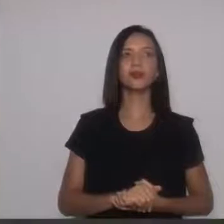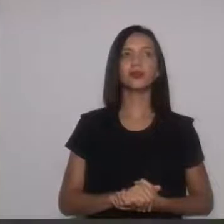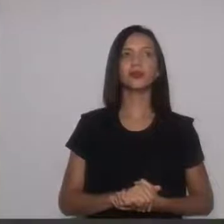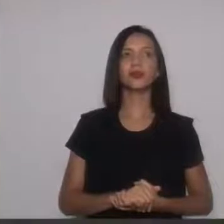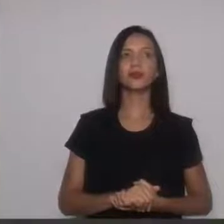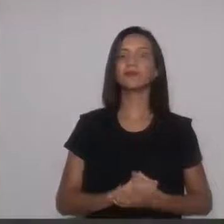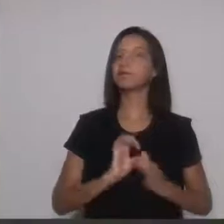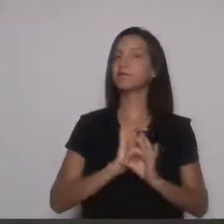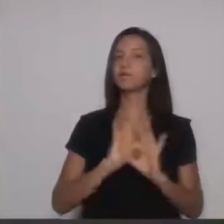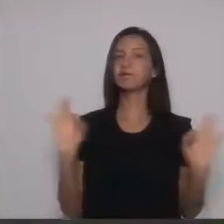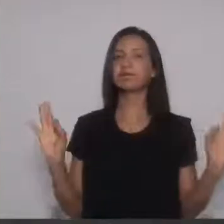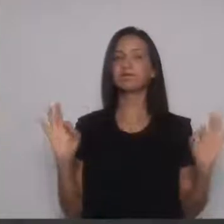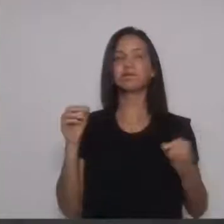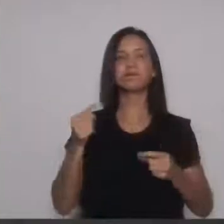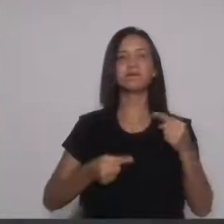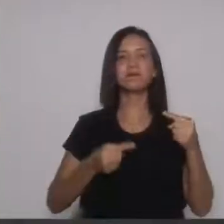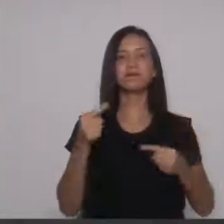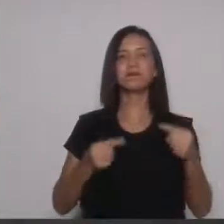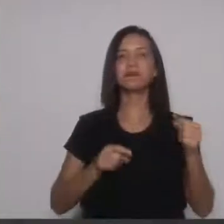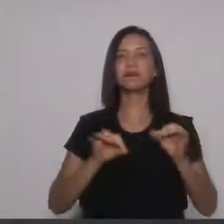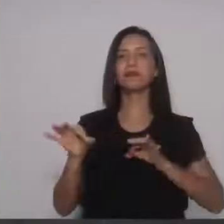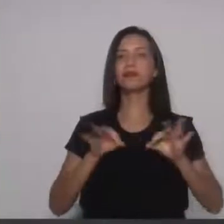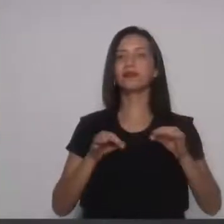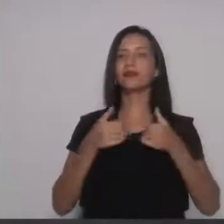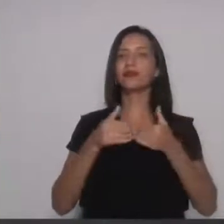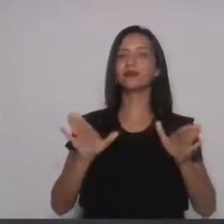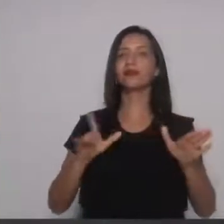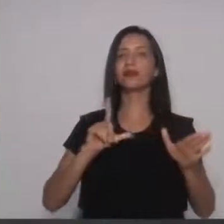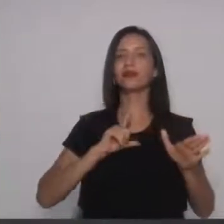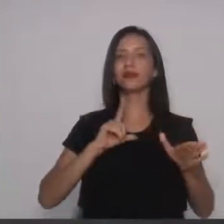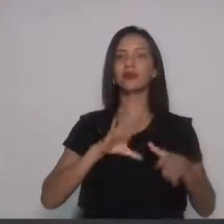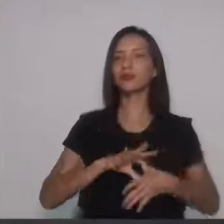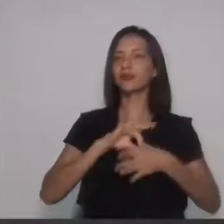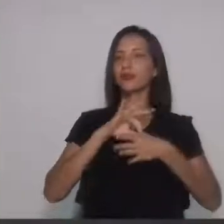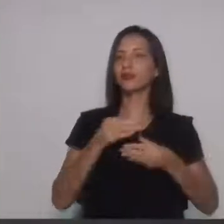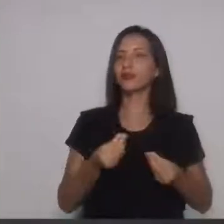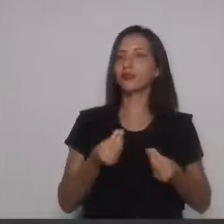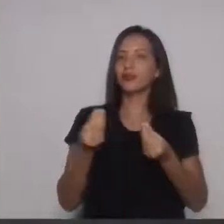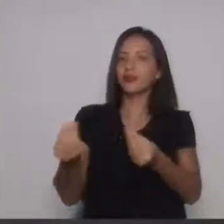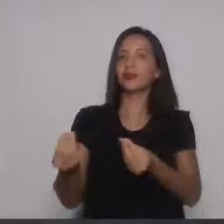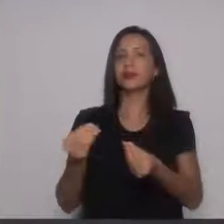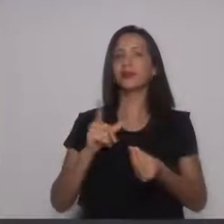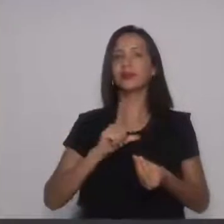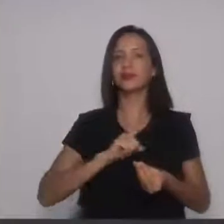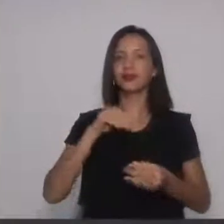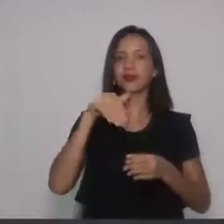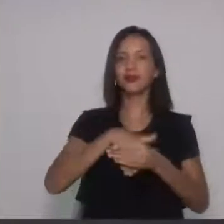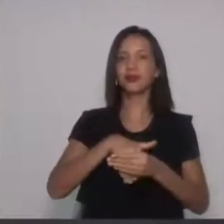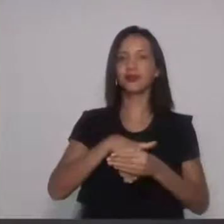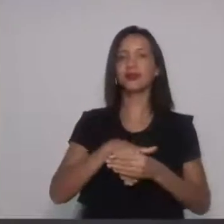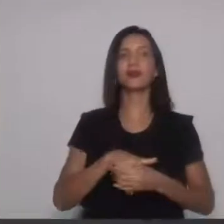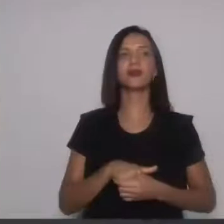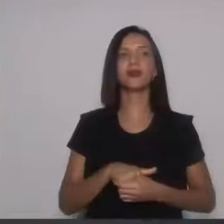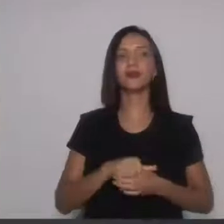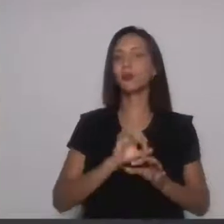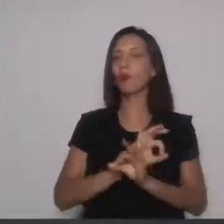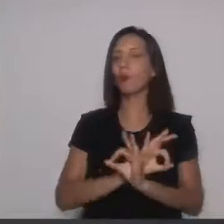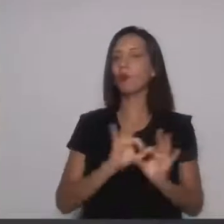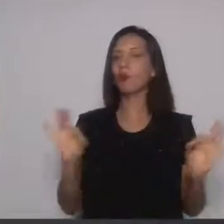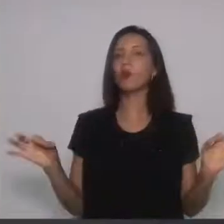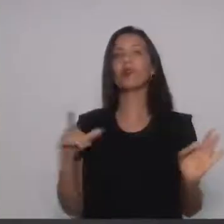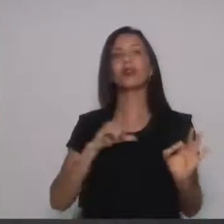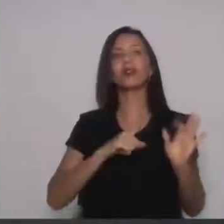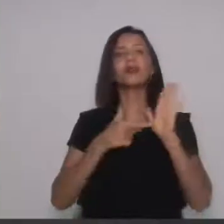Nenhum mais vereadores querendo discutir o projeto está aberto para lideranças encaminhar a votação. Não havendo nenhuma